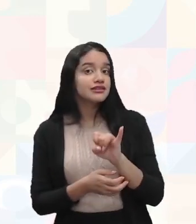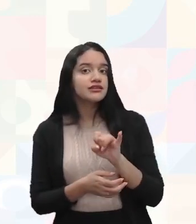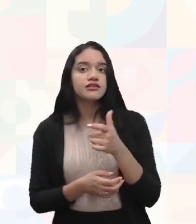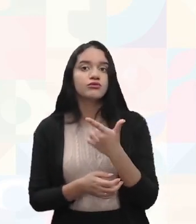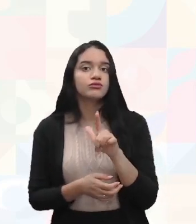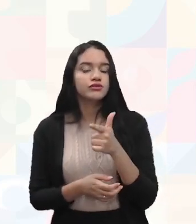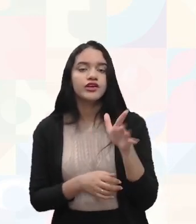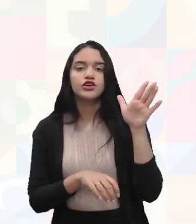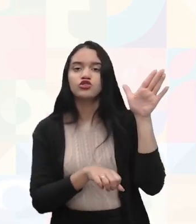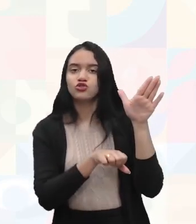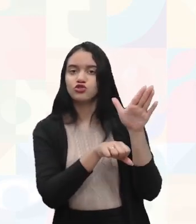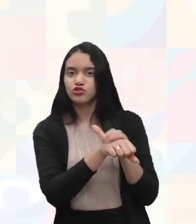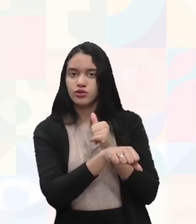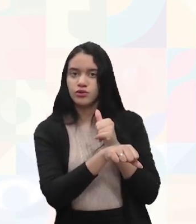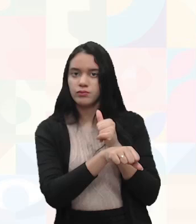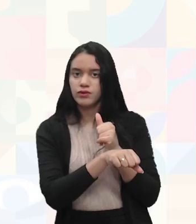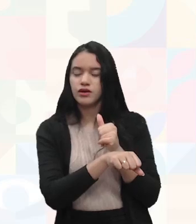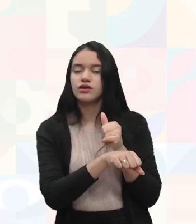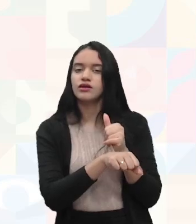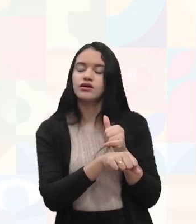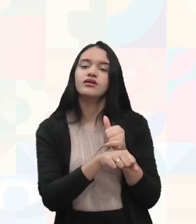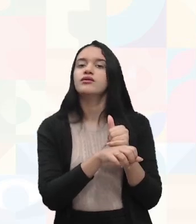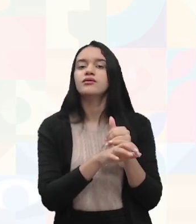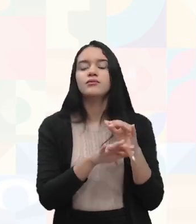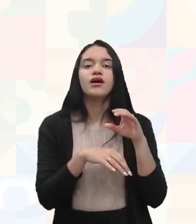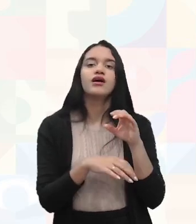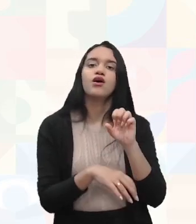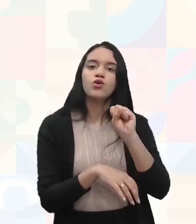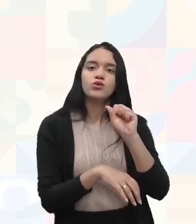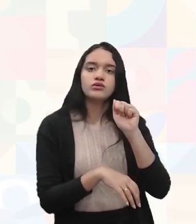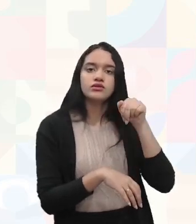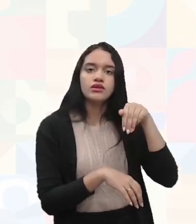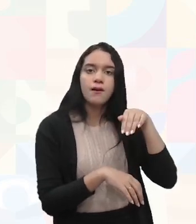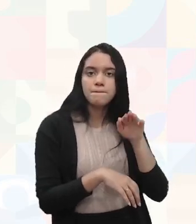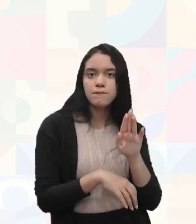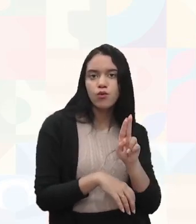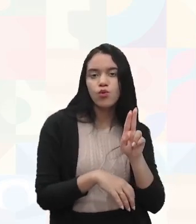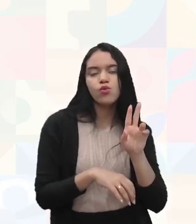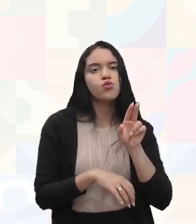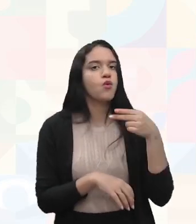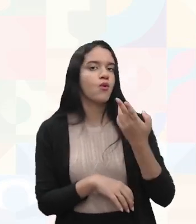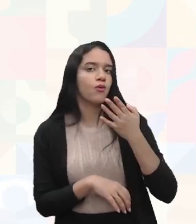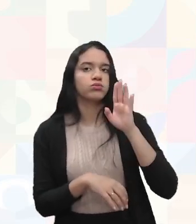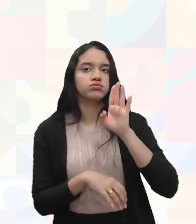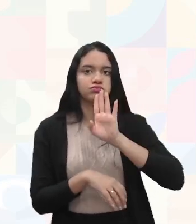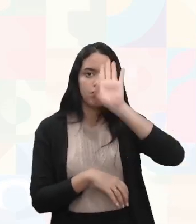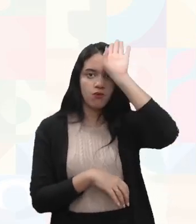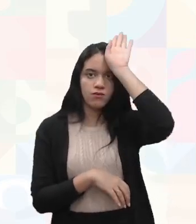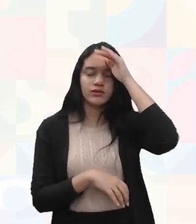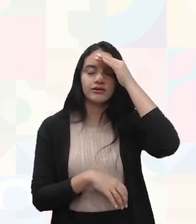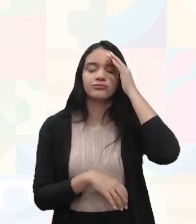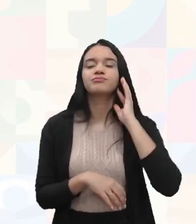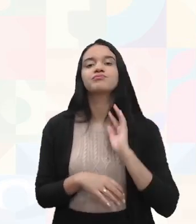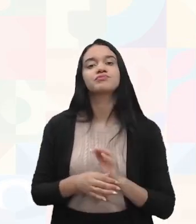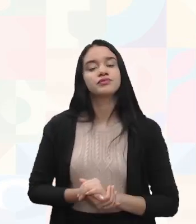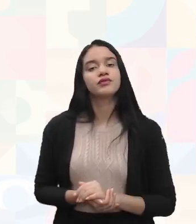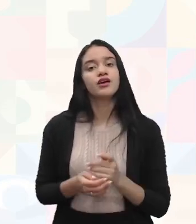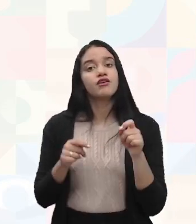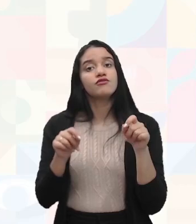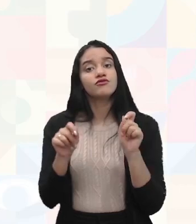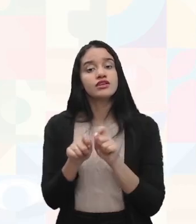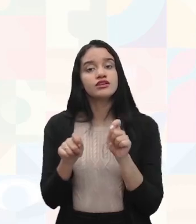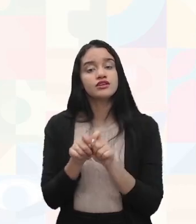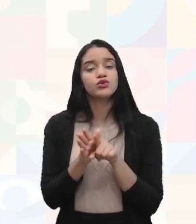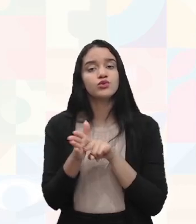chama o órgão responsável, o SAMU, o bombeiro, que faz isso, né? Fazer os exames